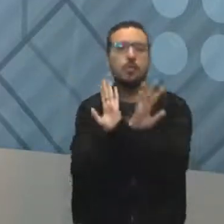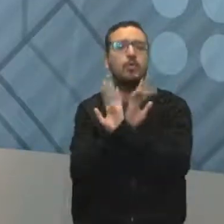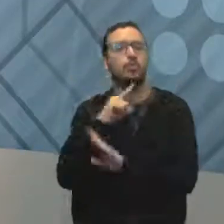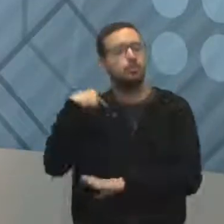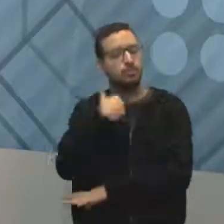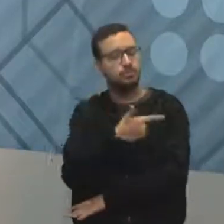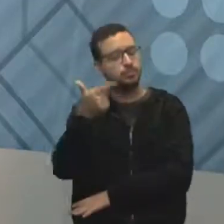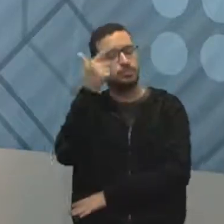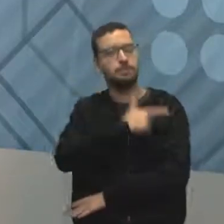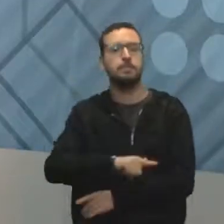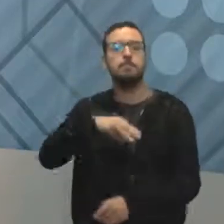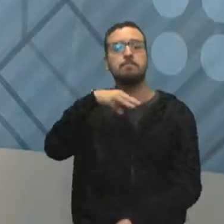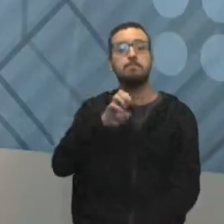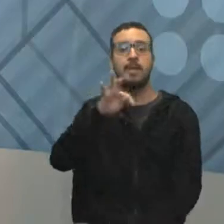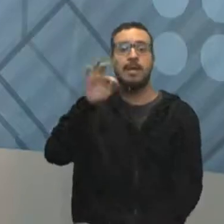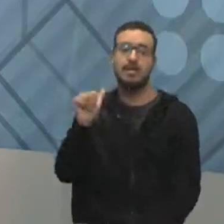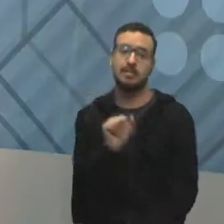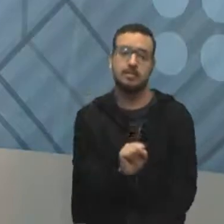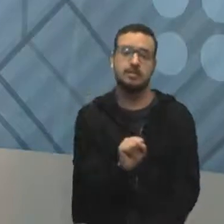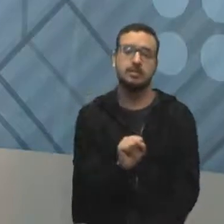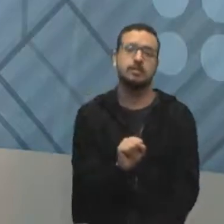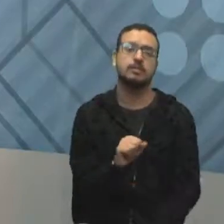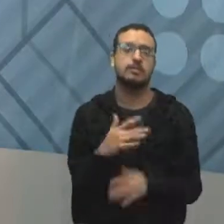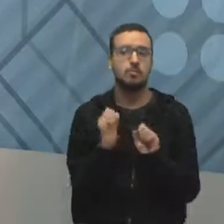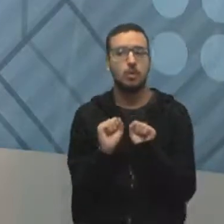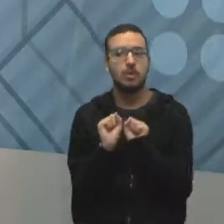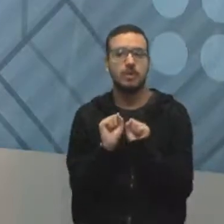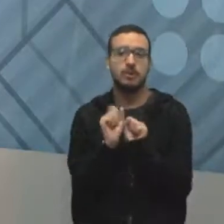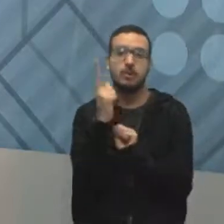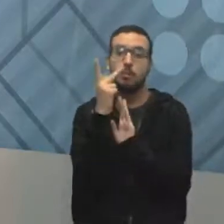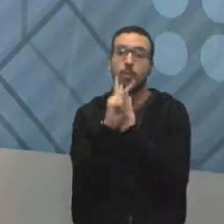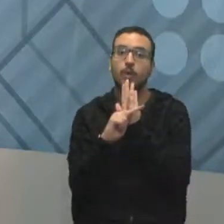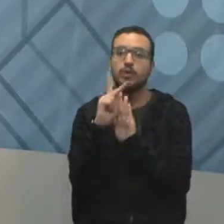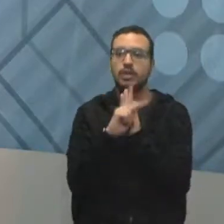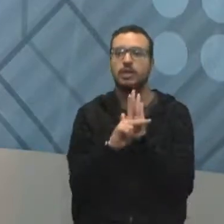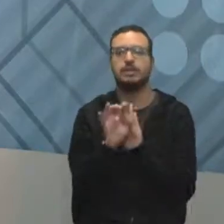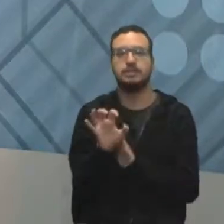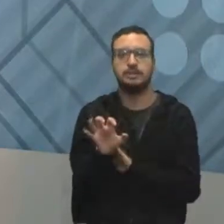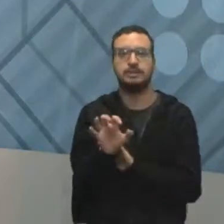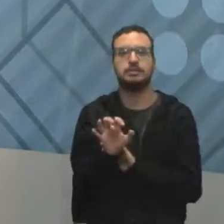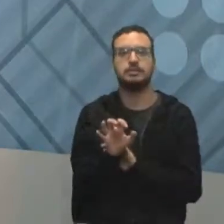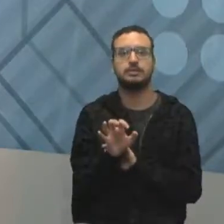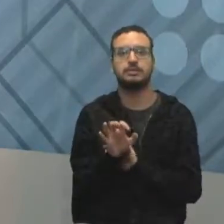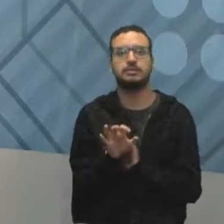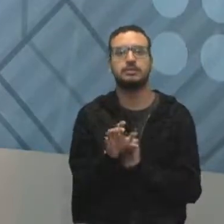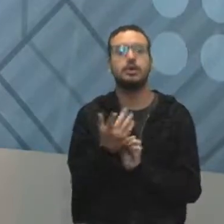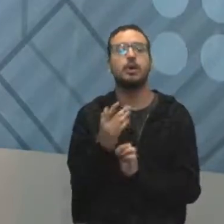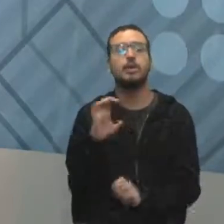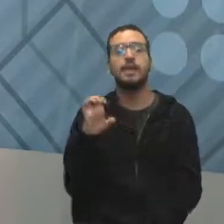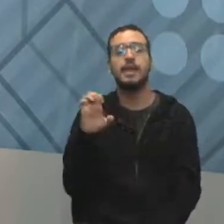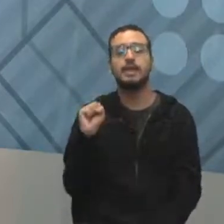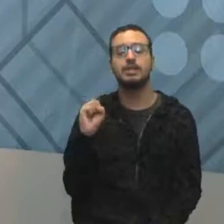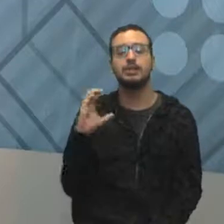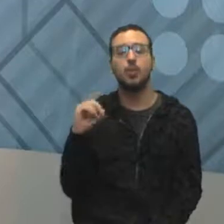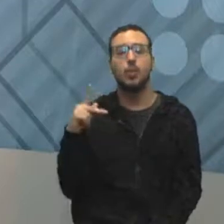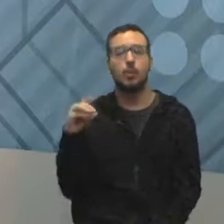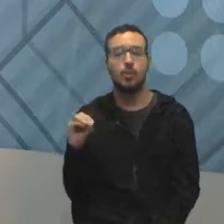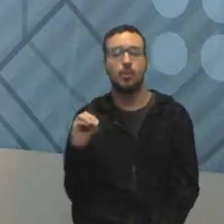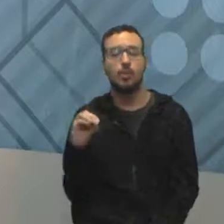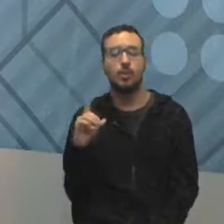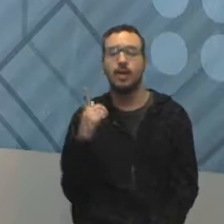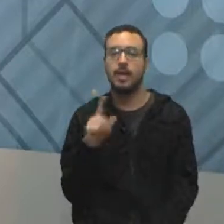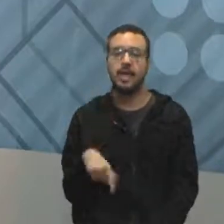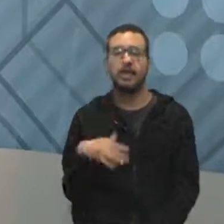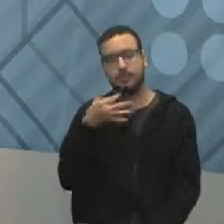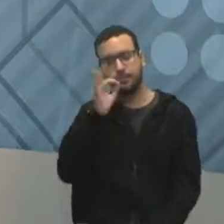ter batido metas. Pode fazer um projeto para isso. Qual é o escopo? Qual é o produto? É o café da manhã.